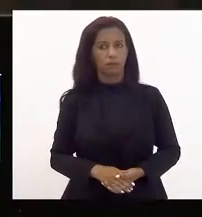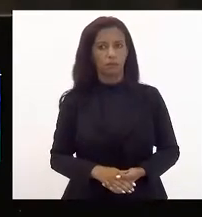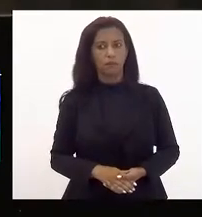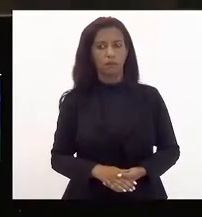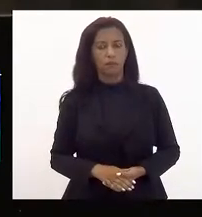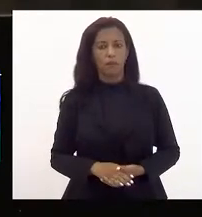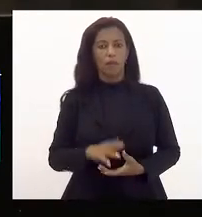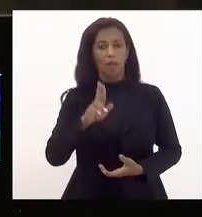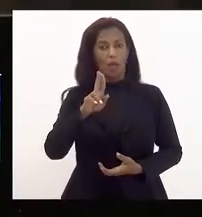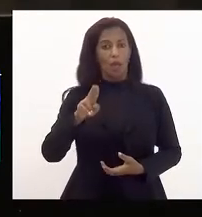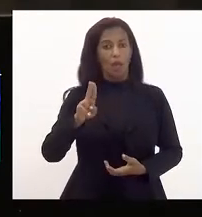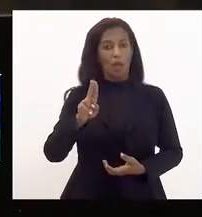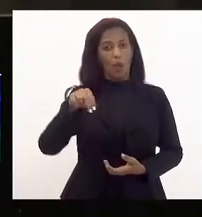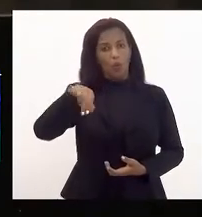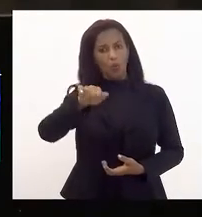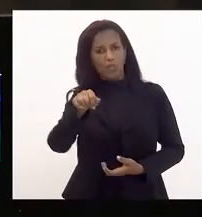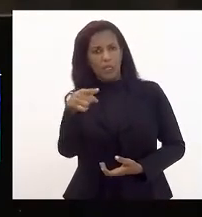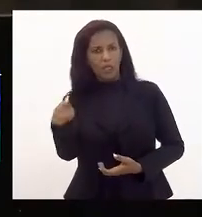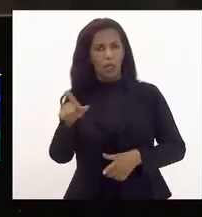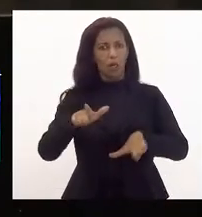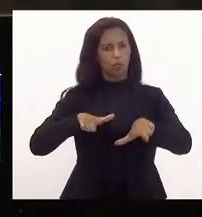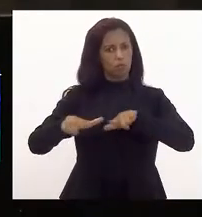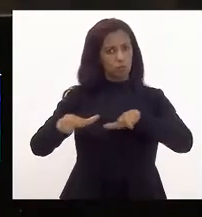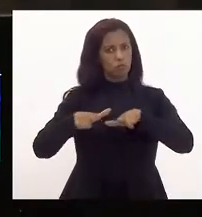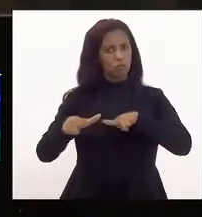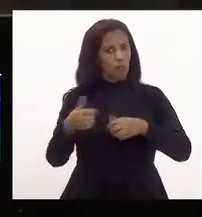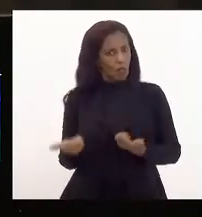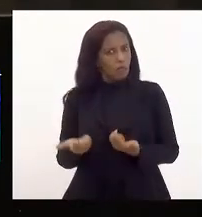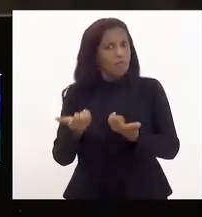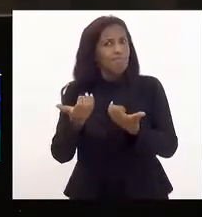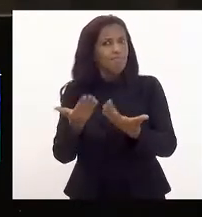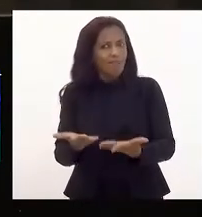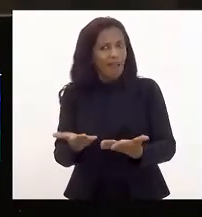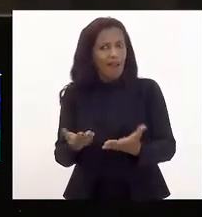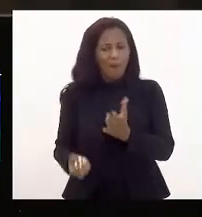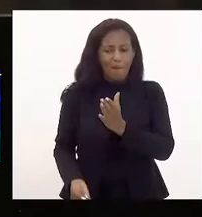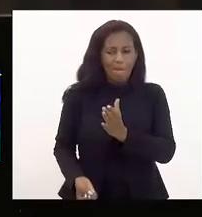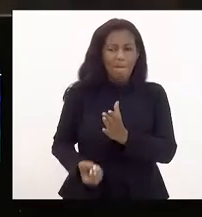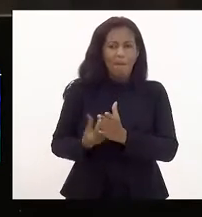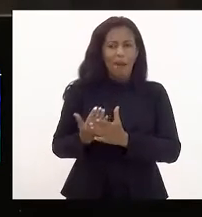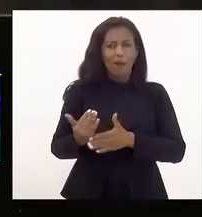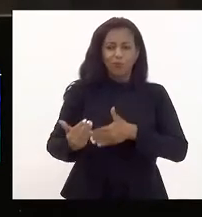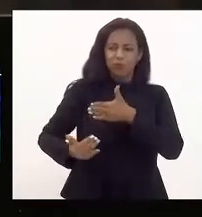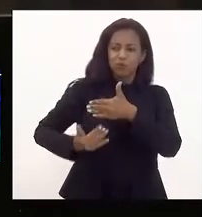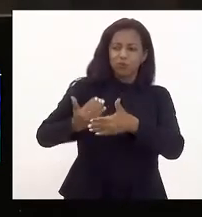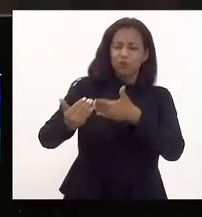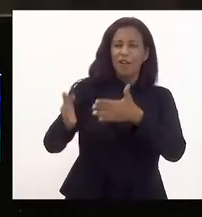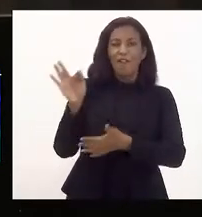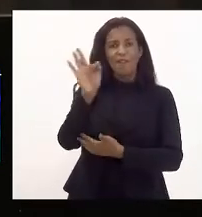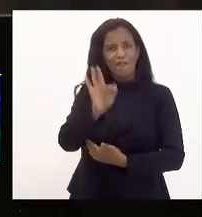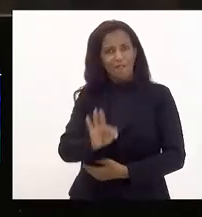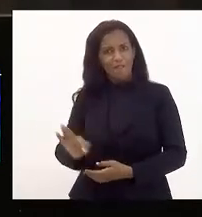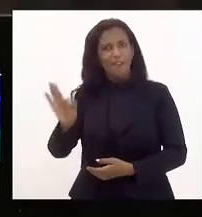A União dos Trabalhadores Favelados nasce e dá origem à FAFEG, Federação das Associações de Favelas,